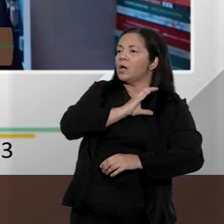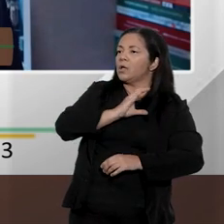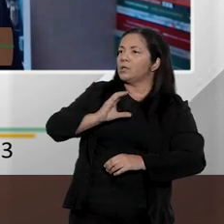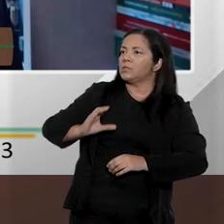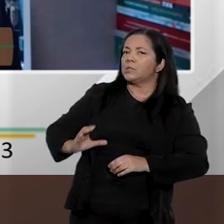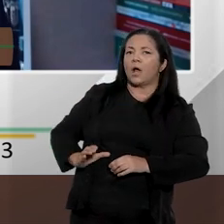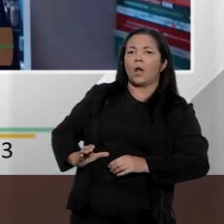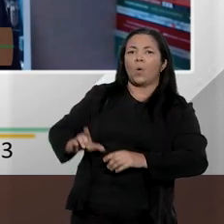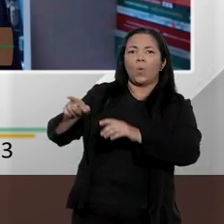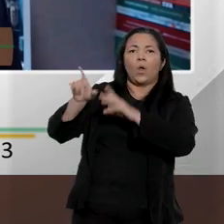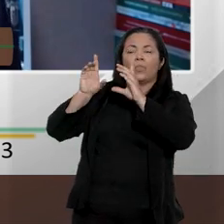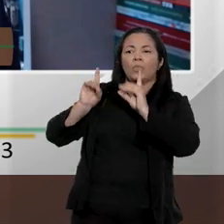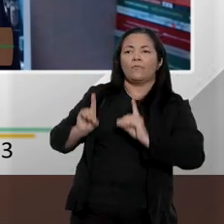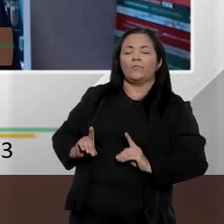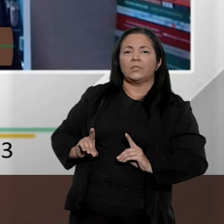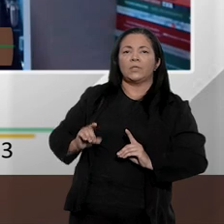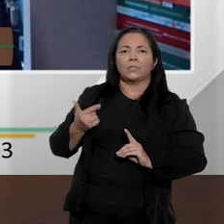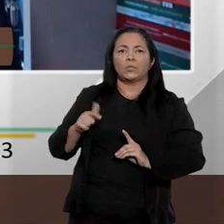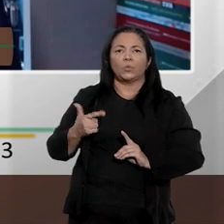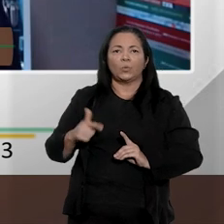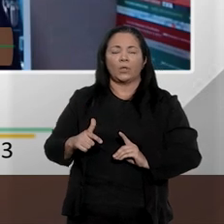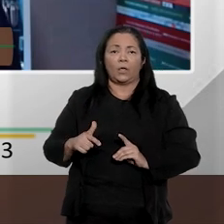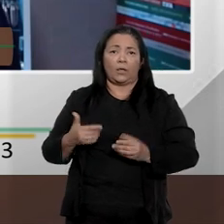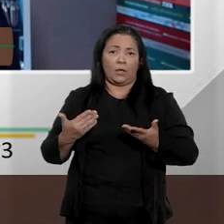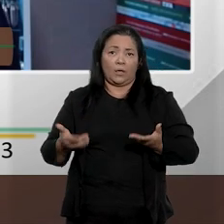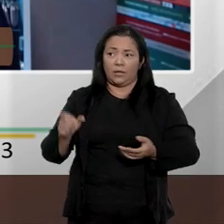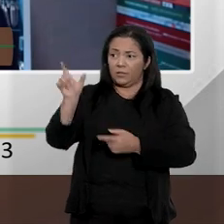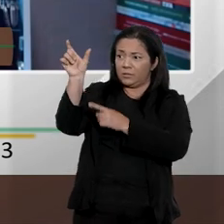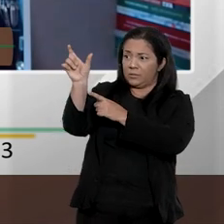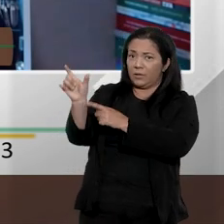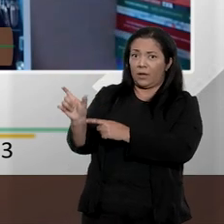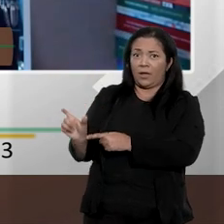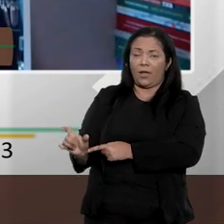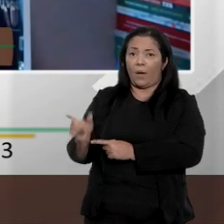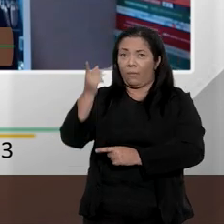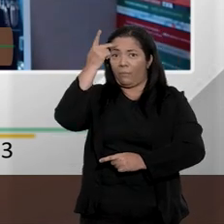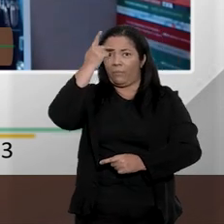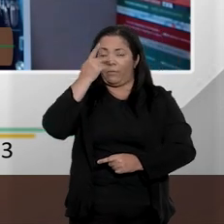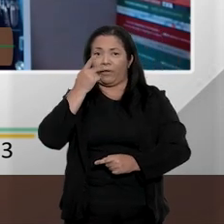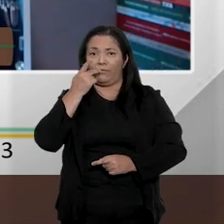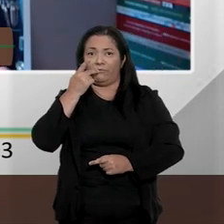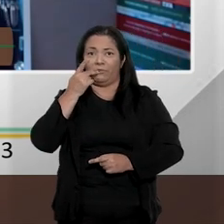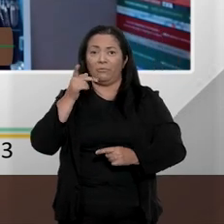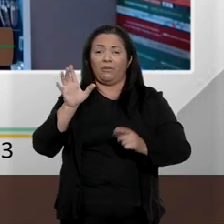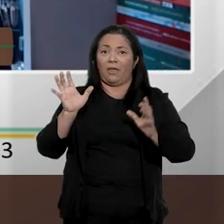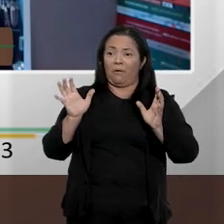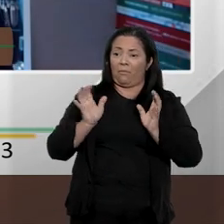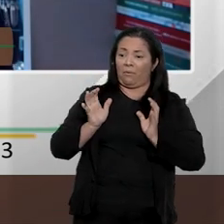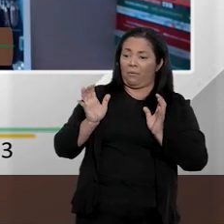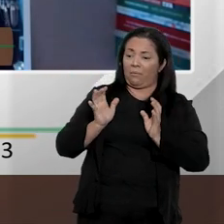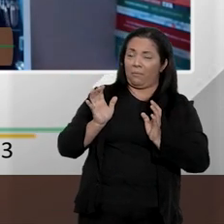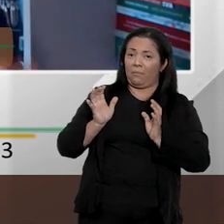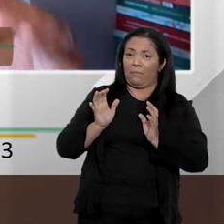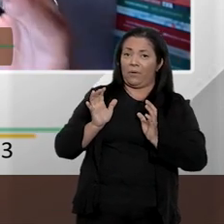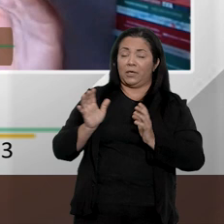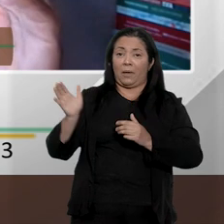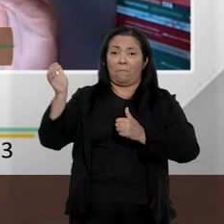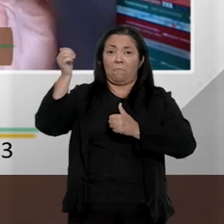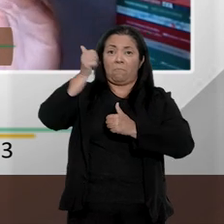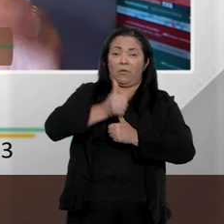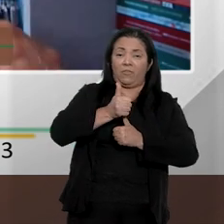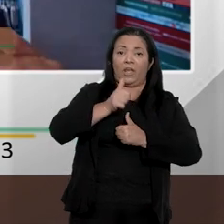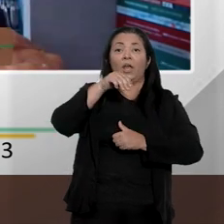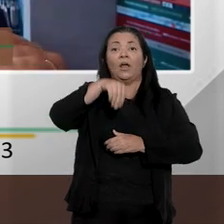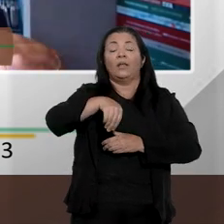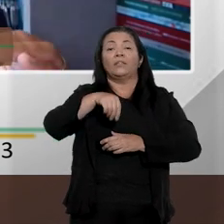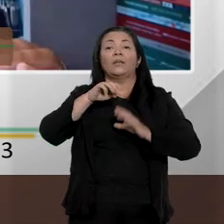arquétipo, essa figura, essa construção existencial é a pessoa privilegiada na sociedade brasileira, e a